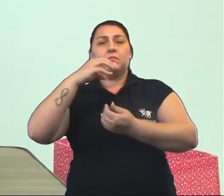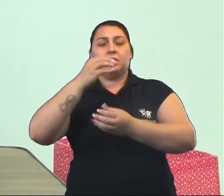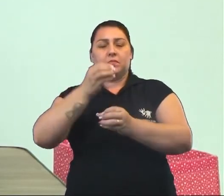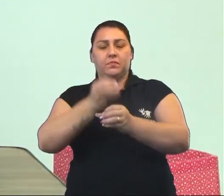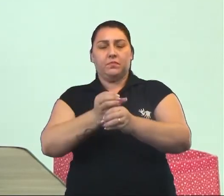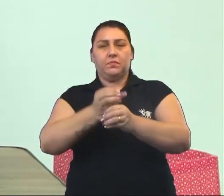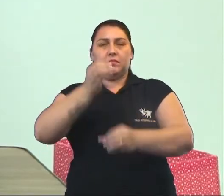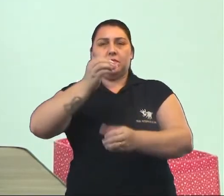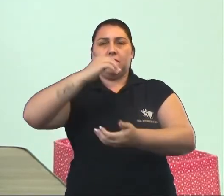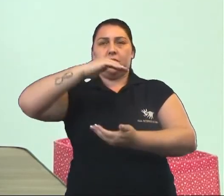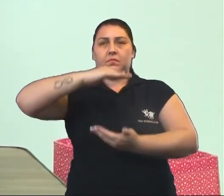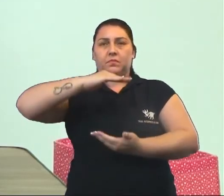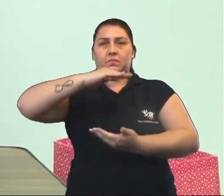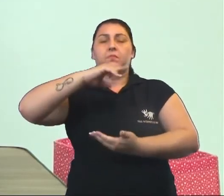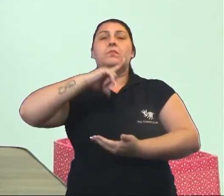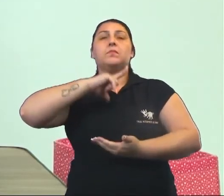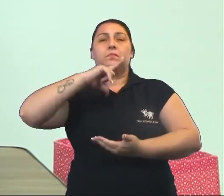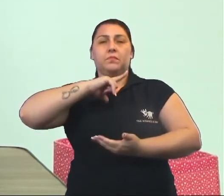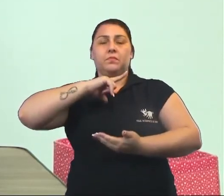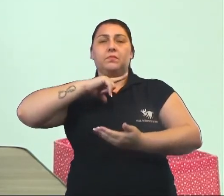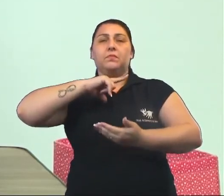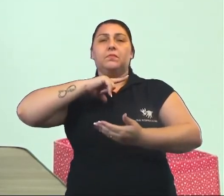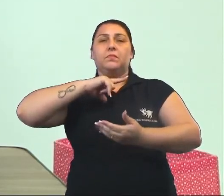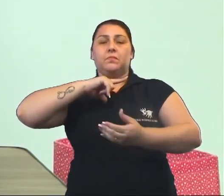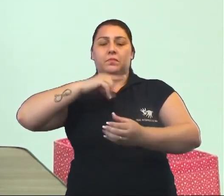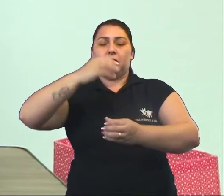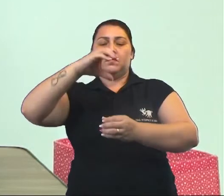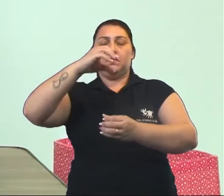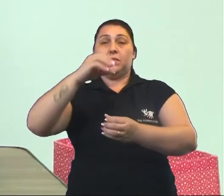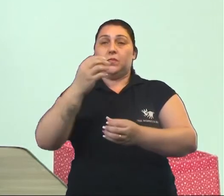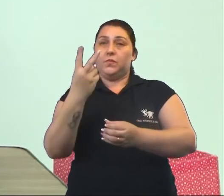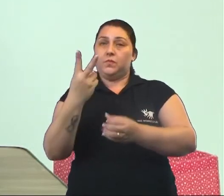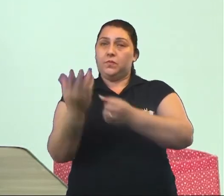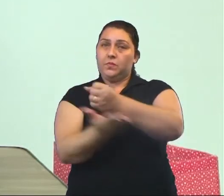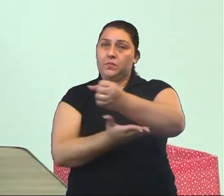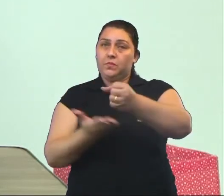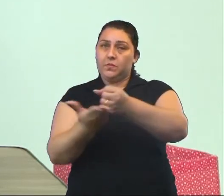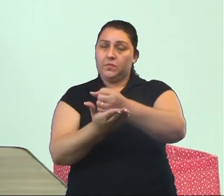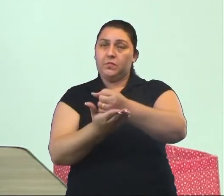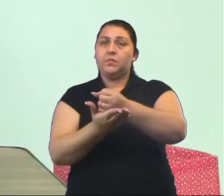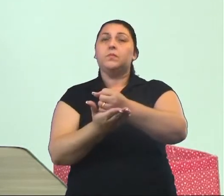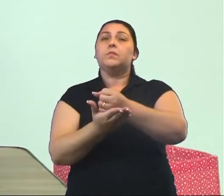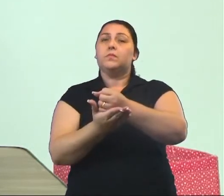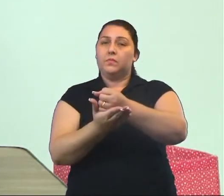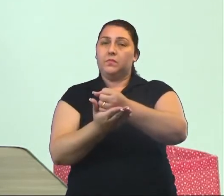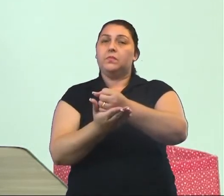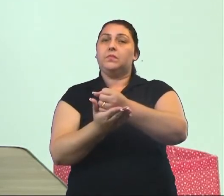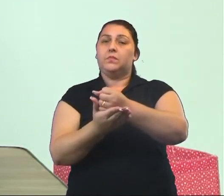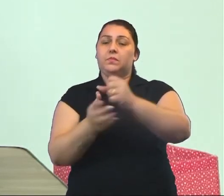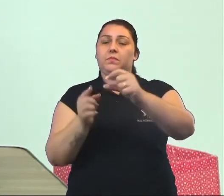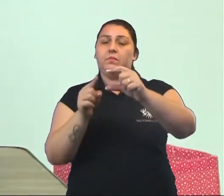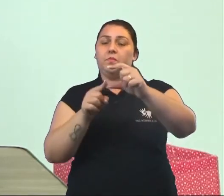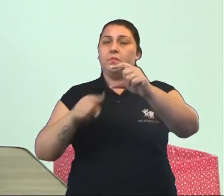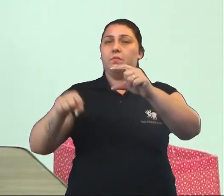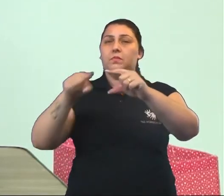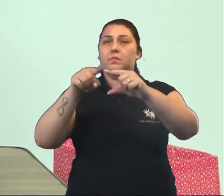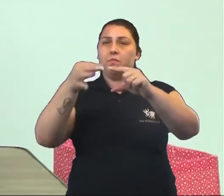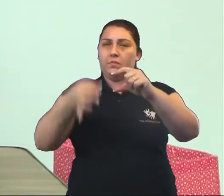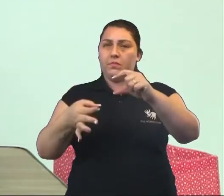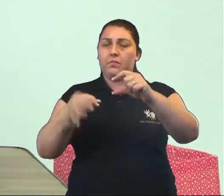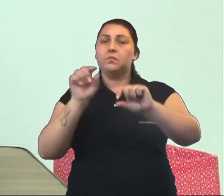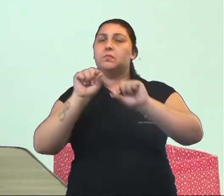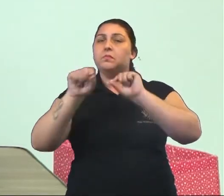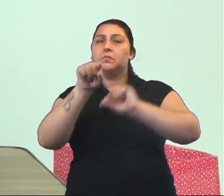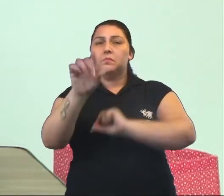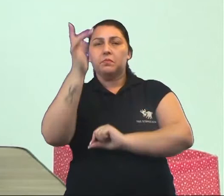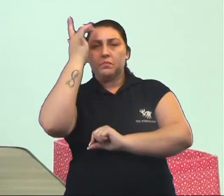que um cilindro, ele possui superfícies arredondadas e duas bases circulares. Certo? E aí, o